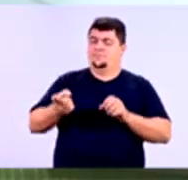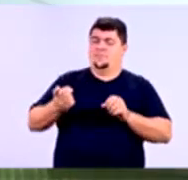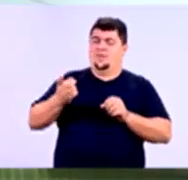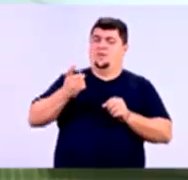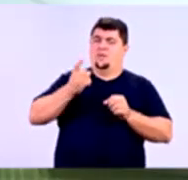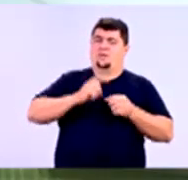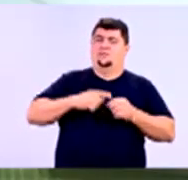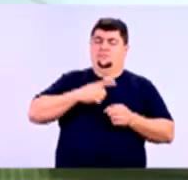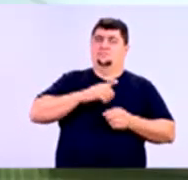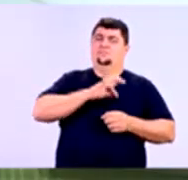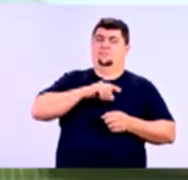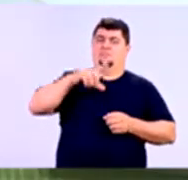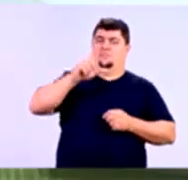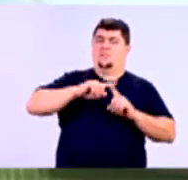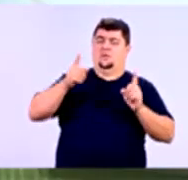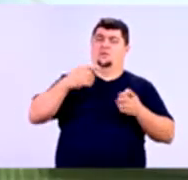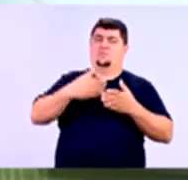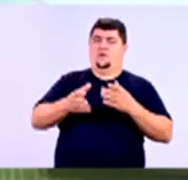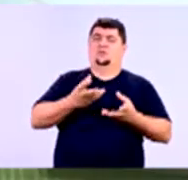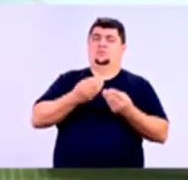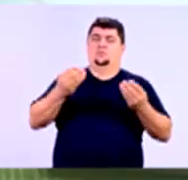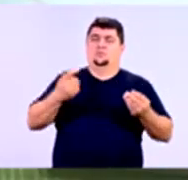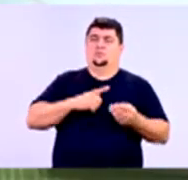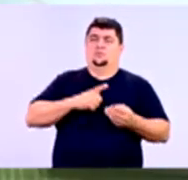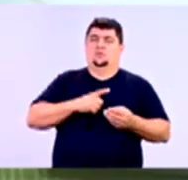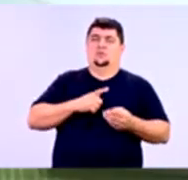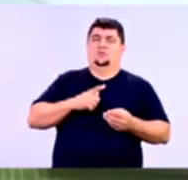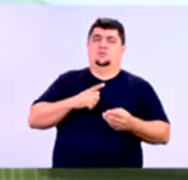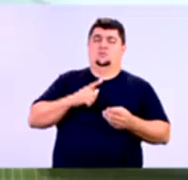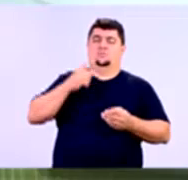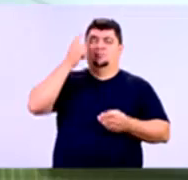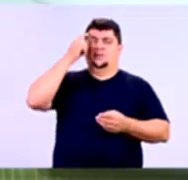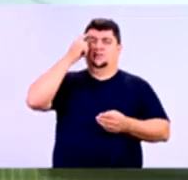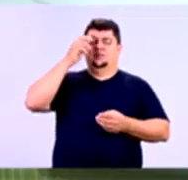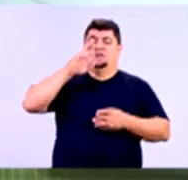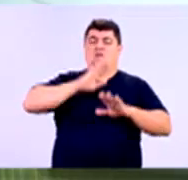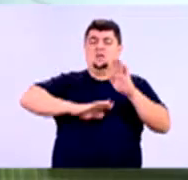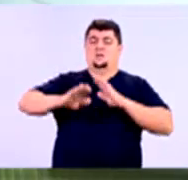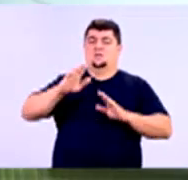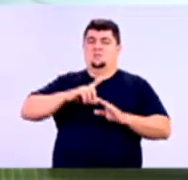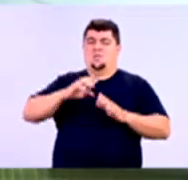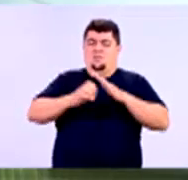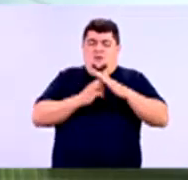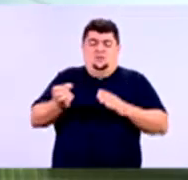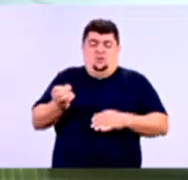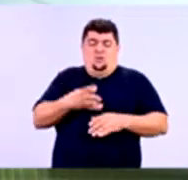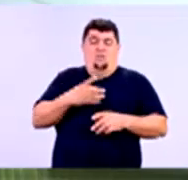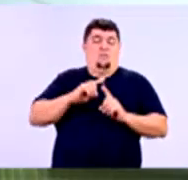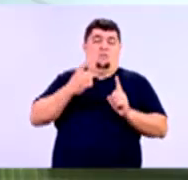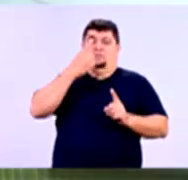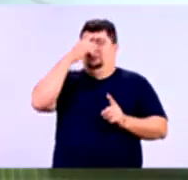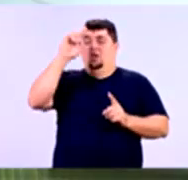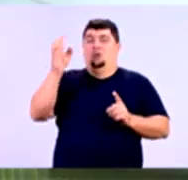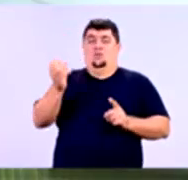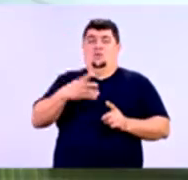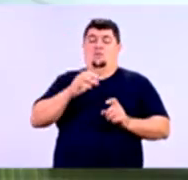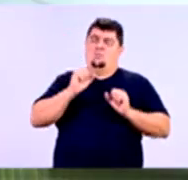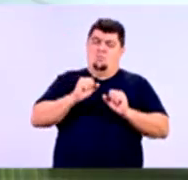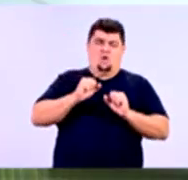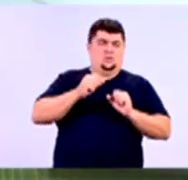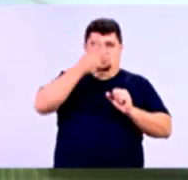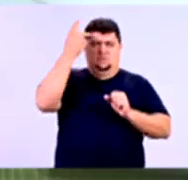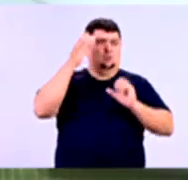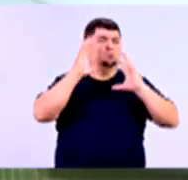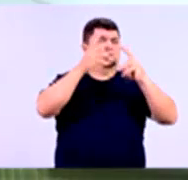também está dando muito prejuízo. Normalmente, a gente pensa em risco quando surge uma empresa nova, uma ideia nova, essa ideia pode colar, pode dar